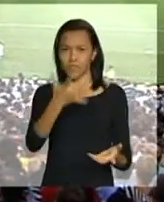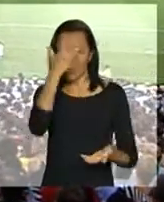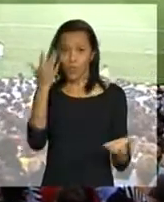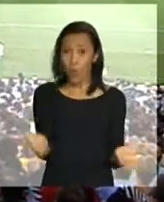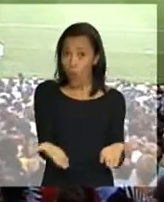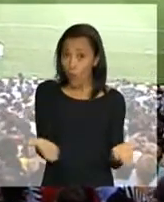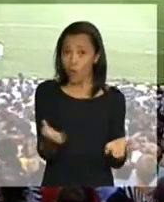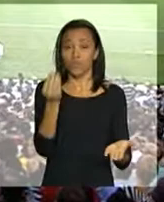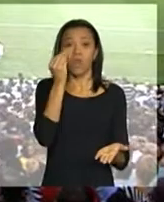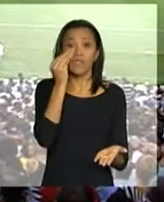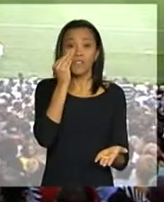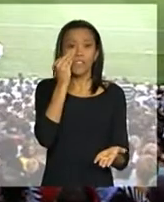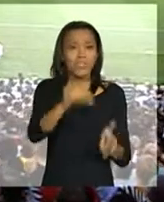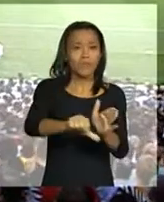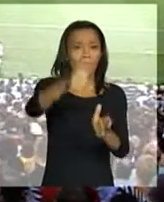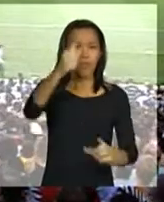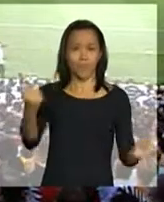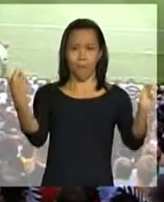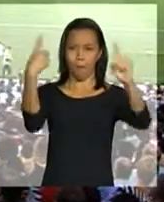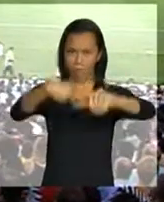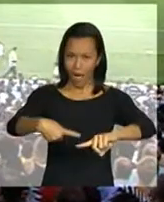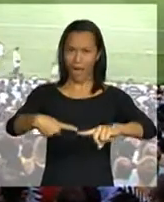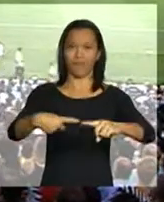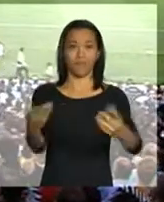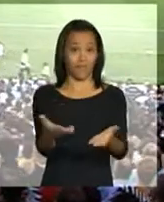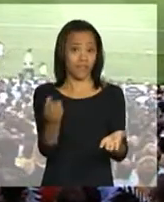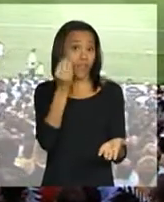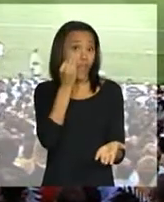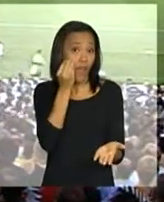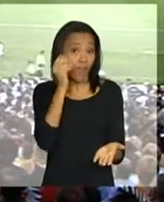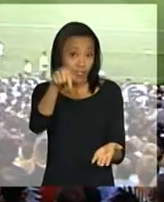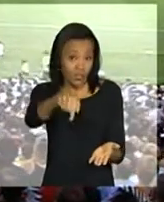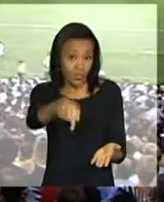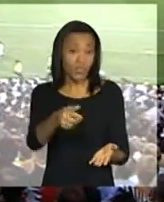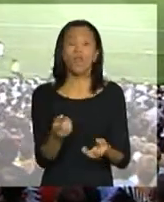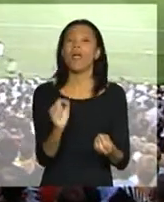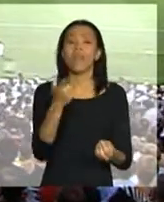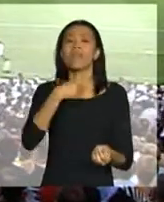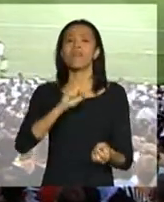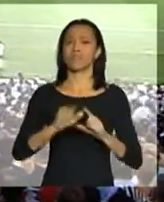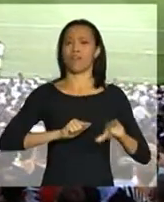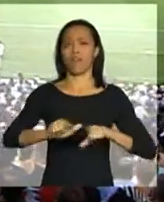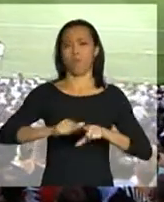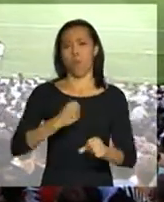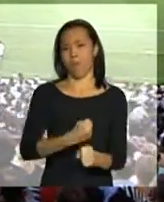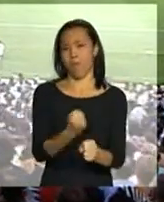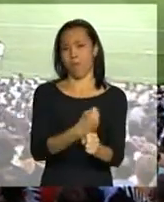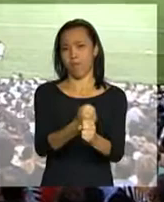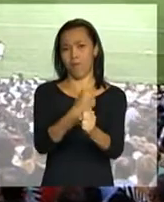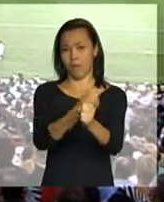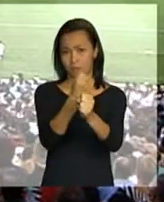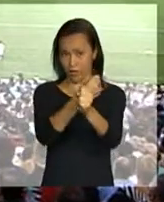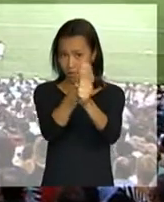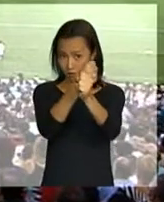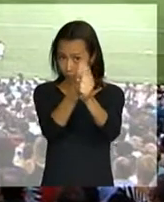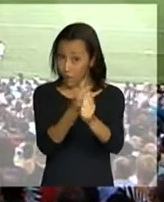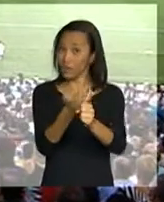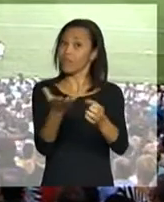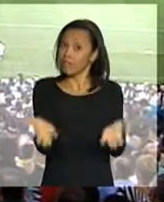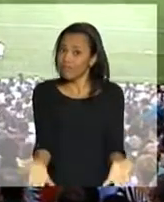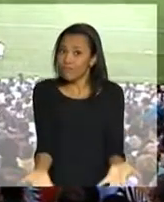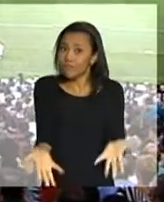assiste a este primeiro jogo teste do Maracanã são os trabalhadores que reformaram, que